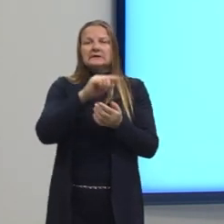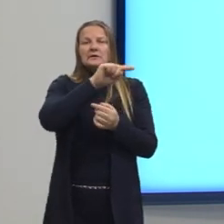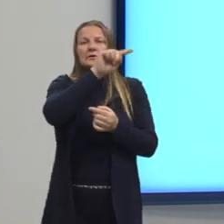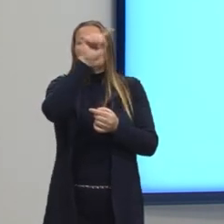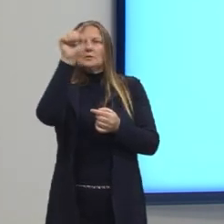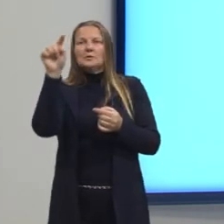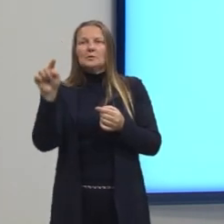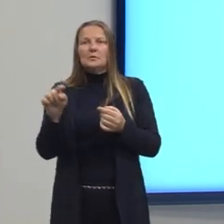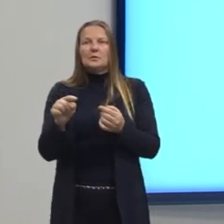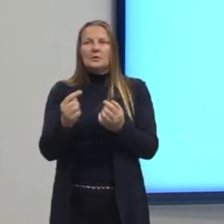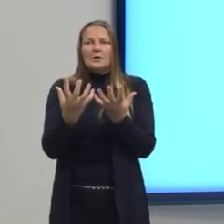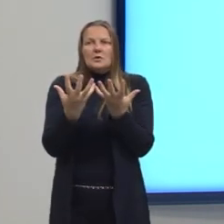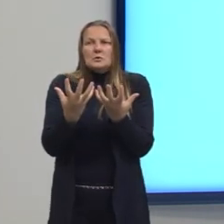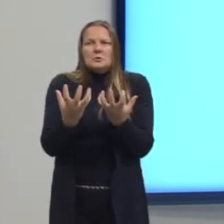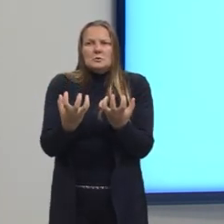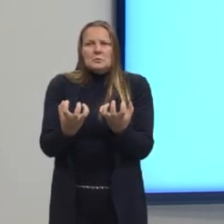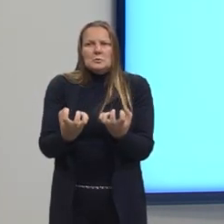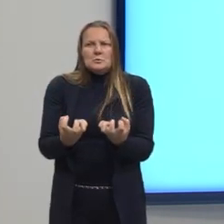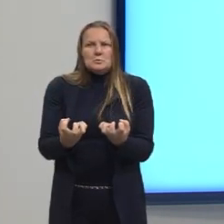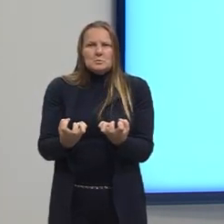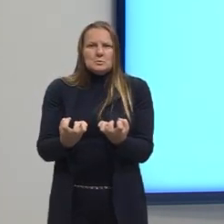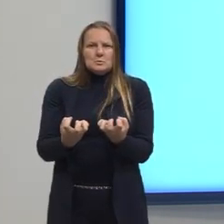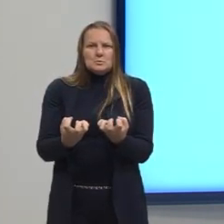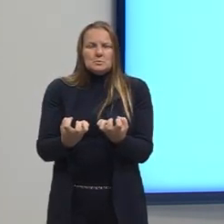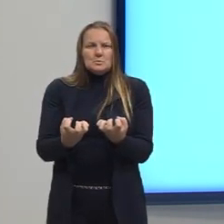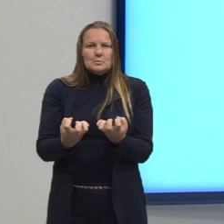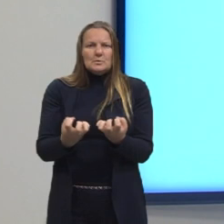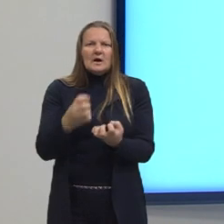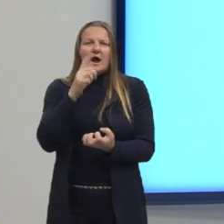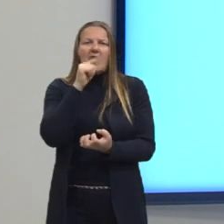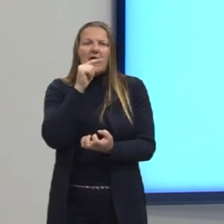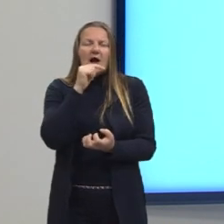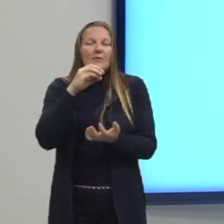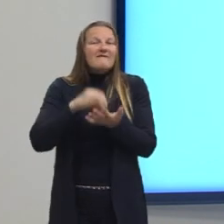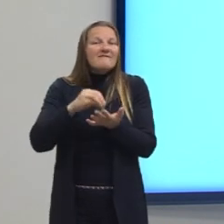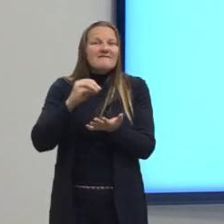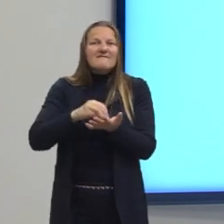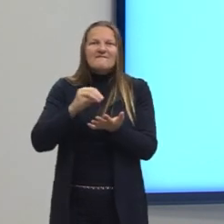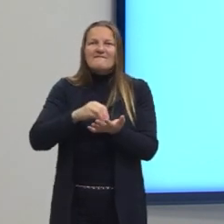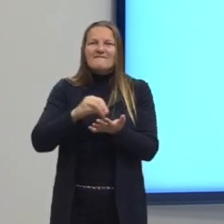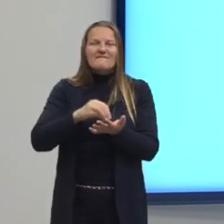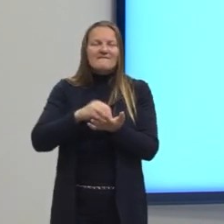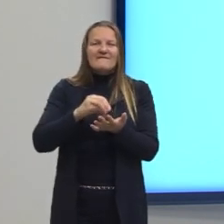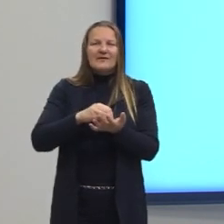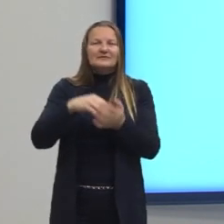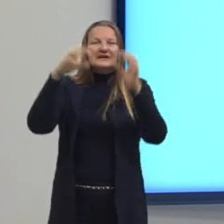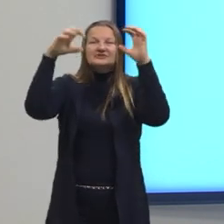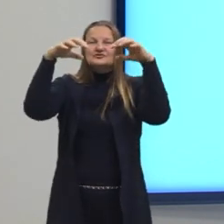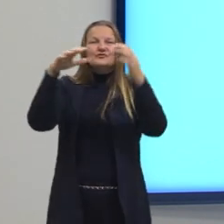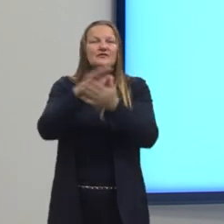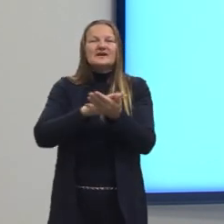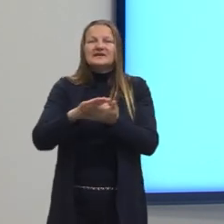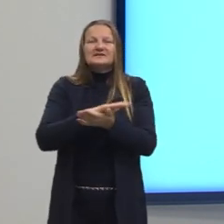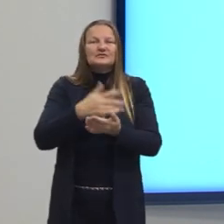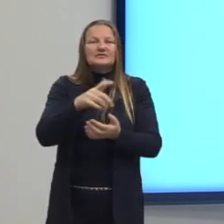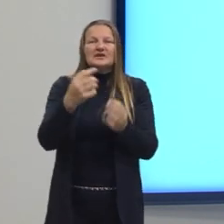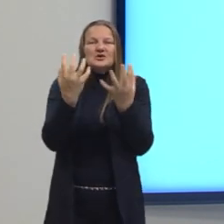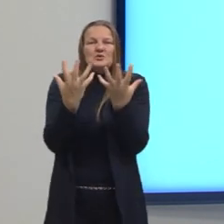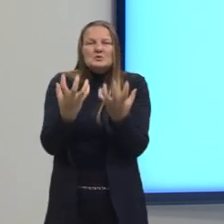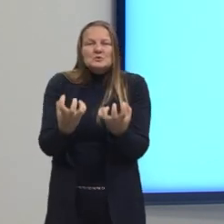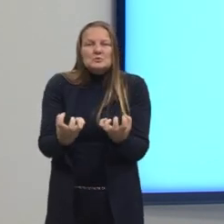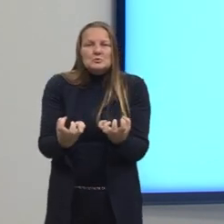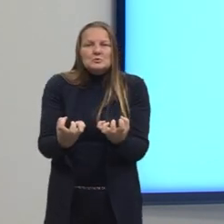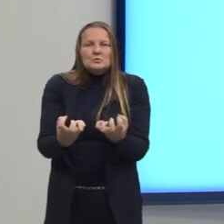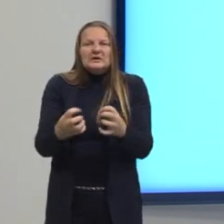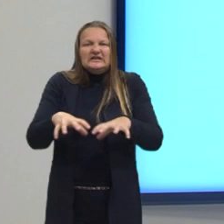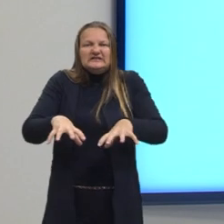Então, o que acontece? A água, então, acaba no resto do país. Não chove, o que acontece é secas, né? Um